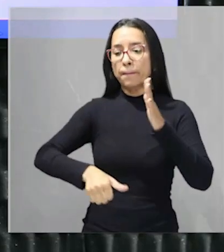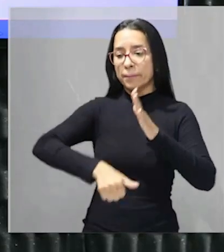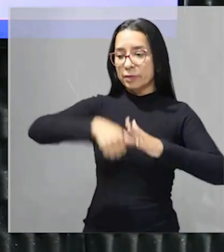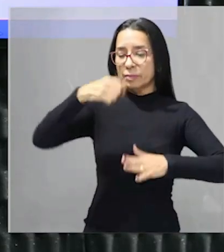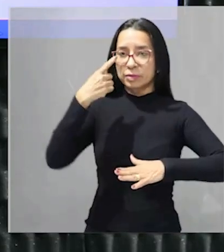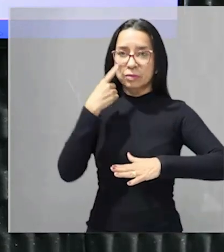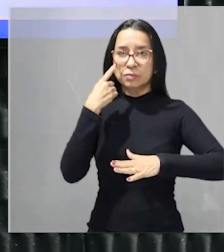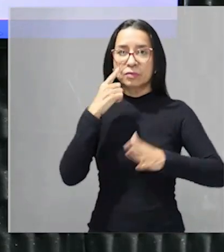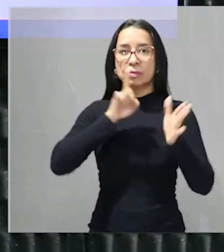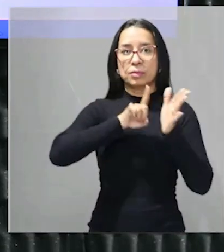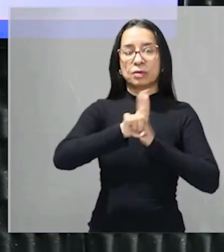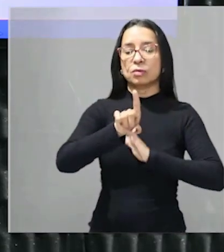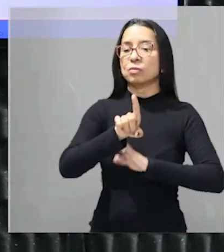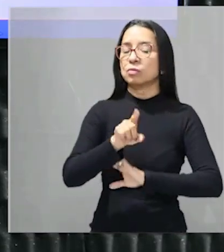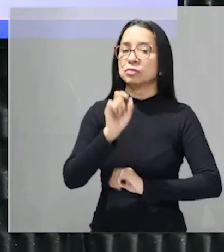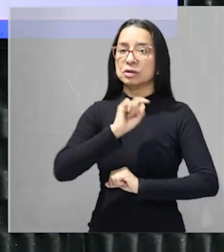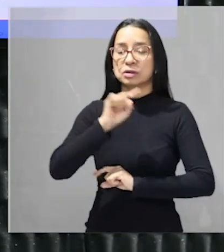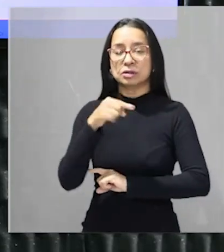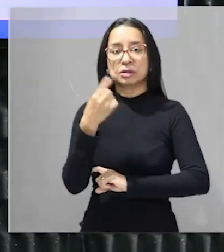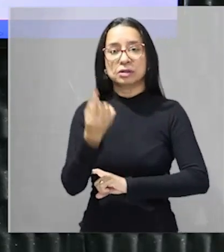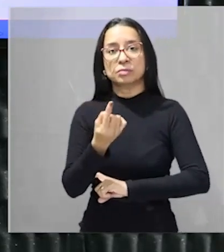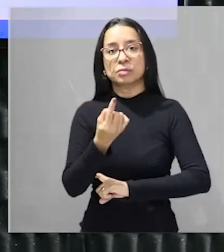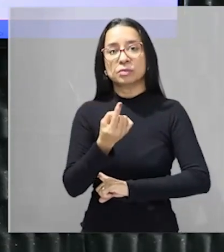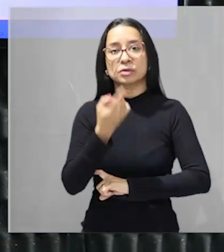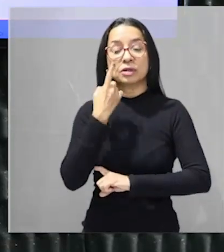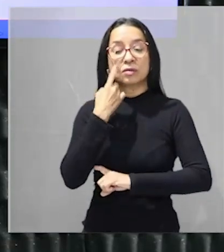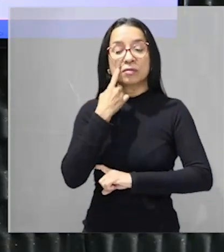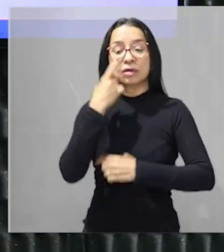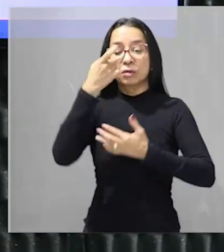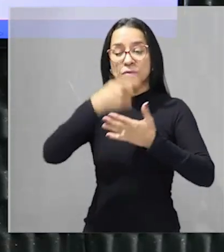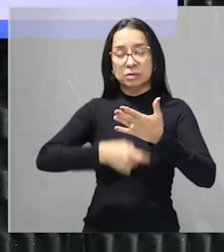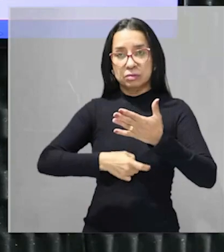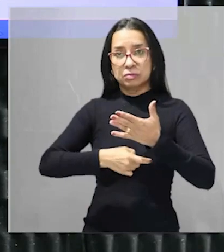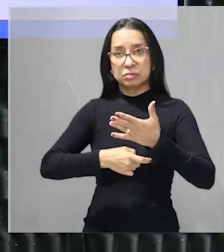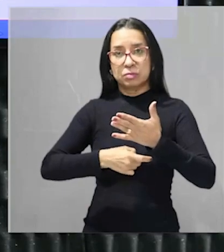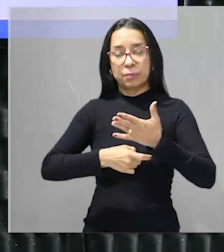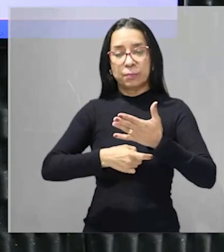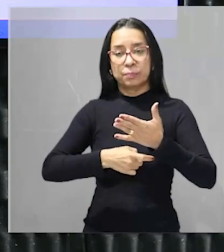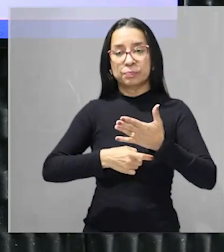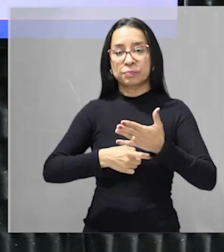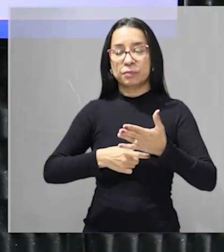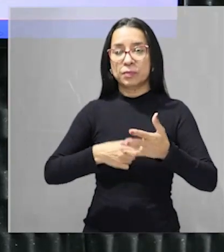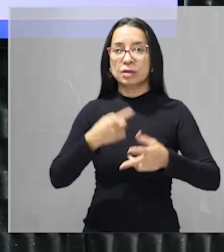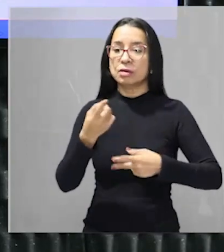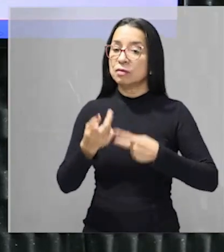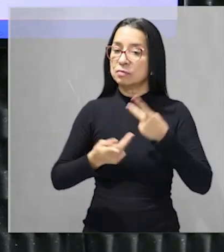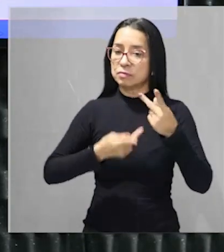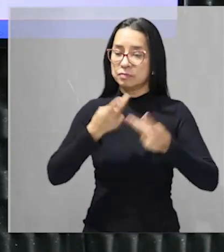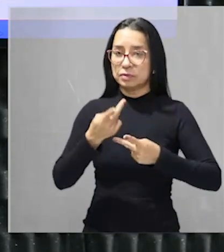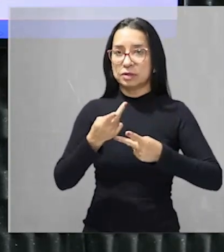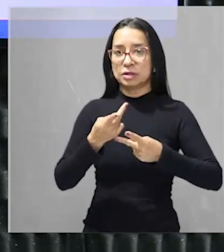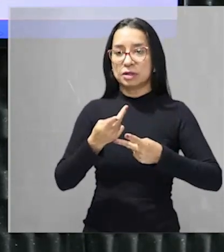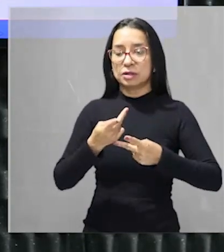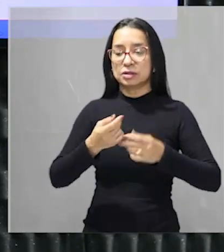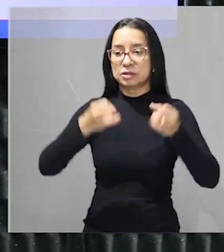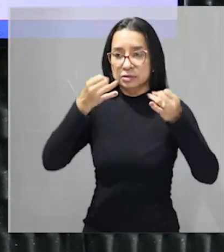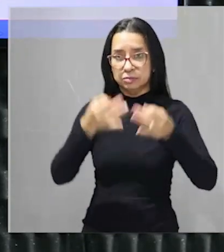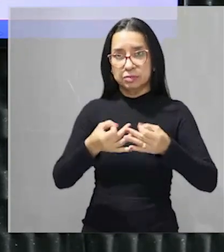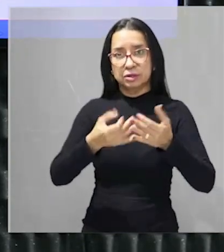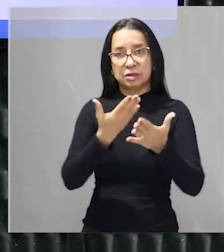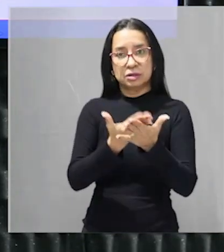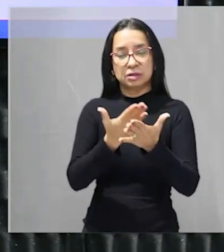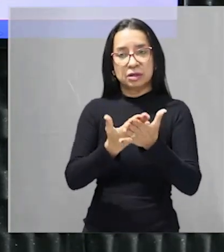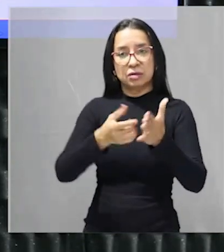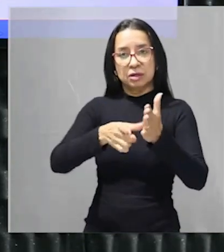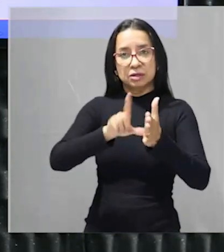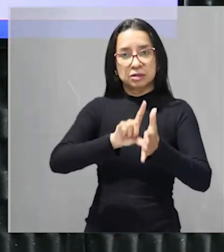questão pra depois analisar o texto motivador eu já te falei em aulas anteriores tanto a prova da UEMA quanto a prova do ENEM possui